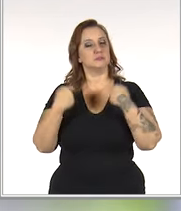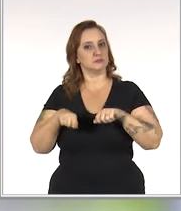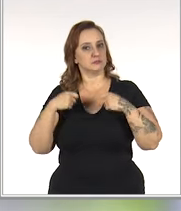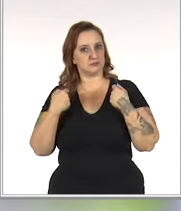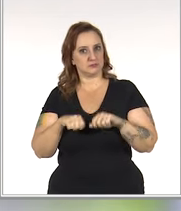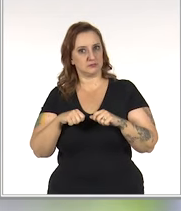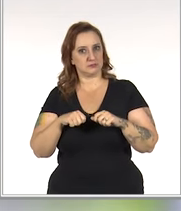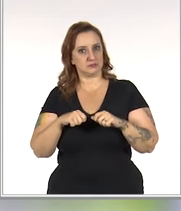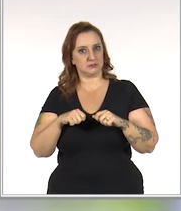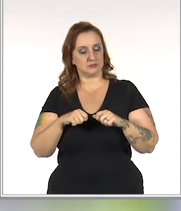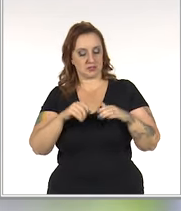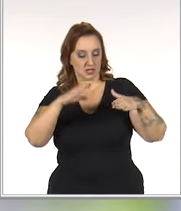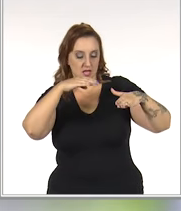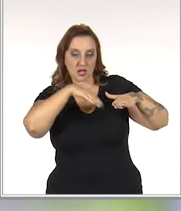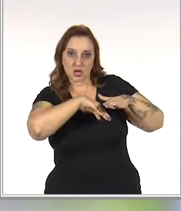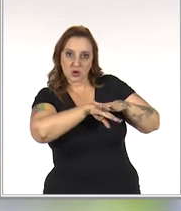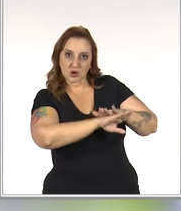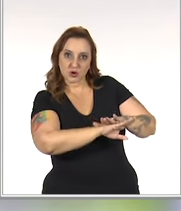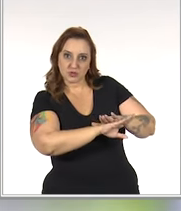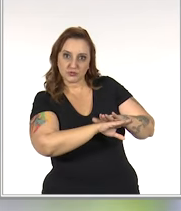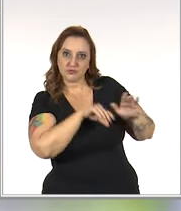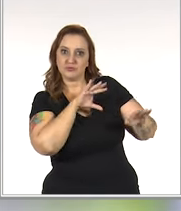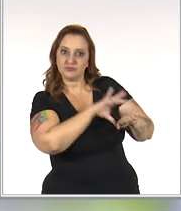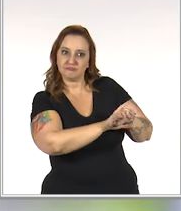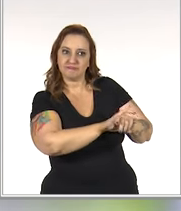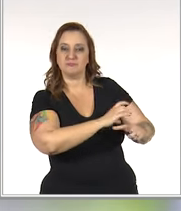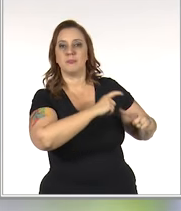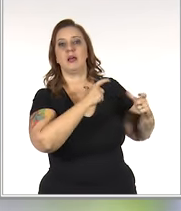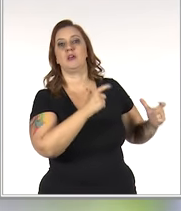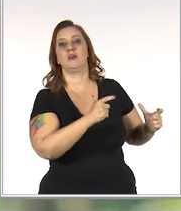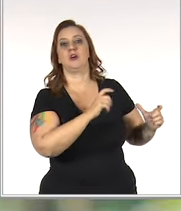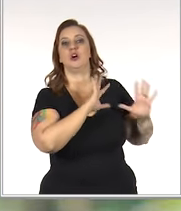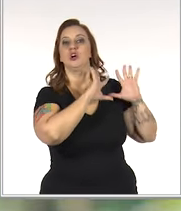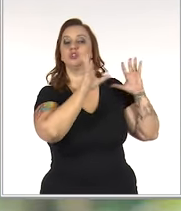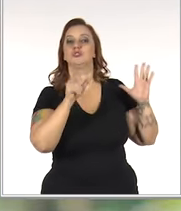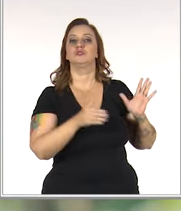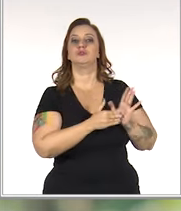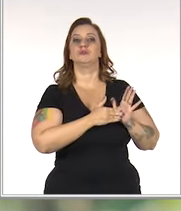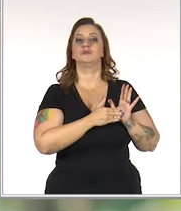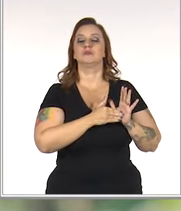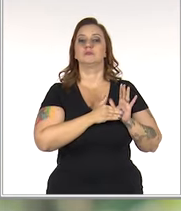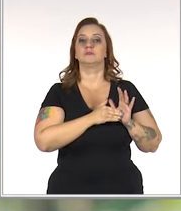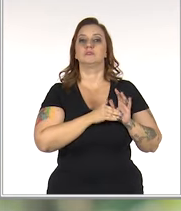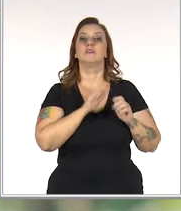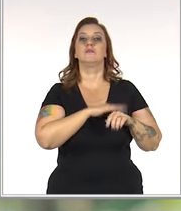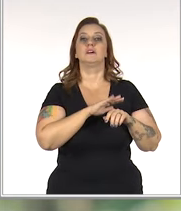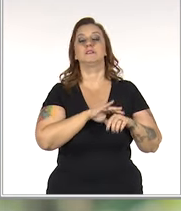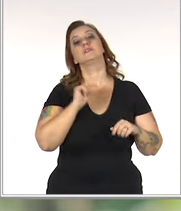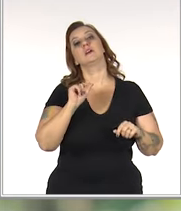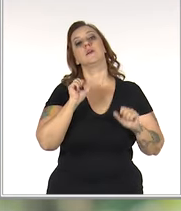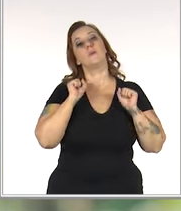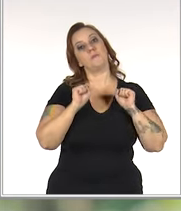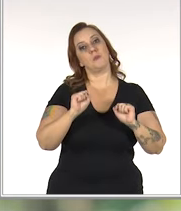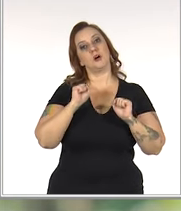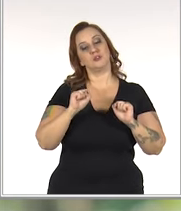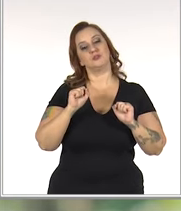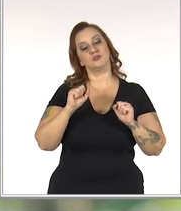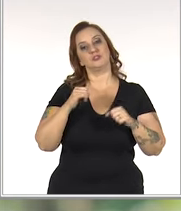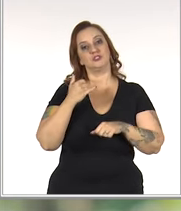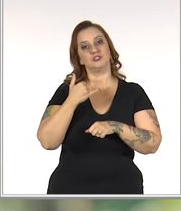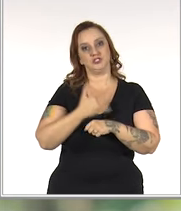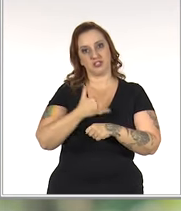necessidade de estoques de segurança maiores. Todas essas ações vão fazer com que eu possa ter um